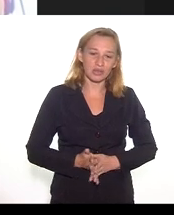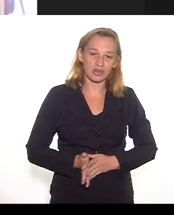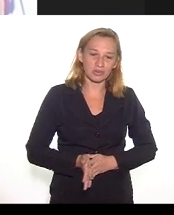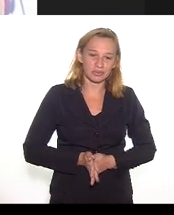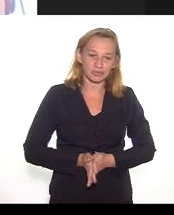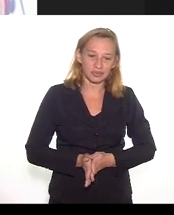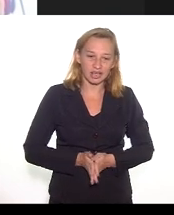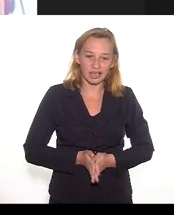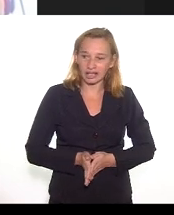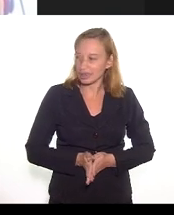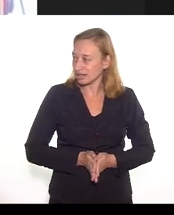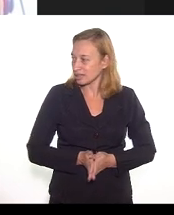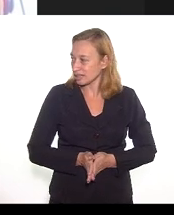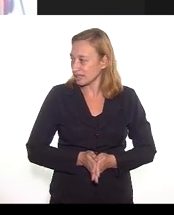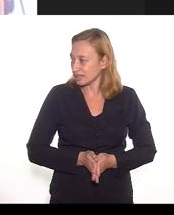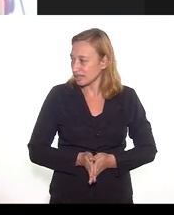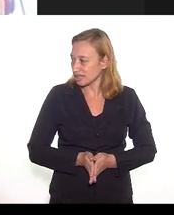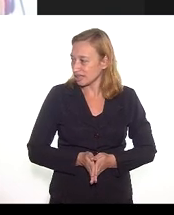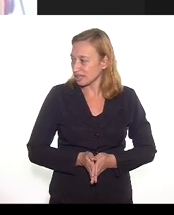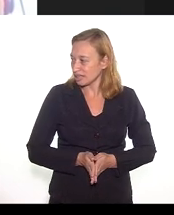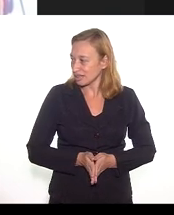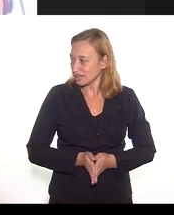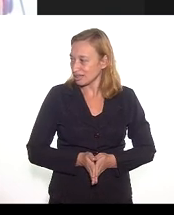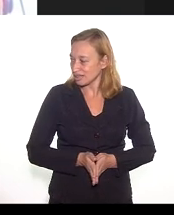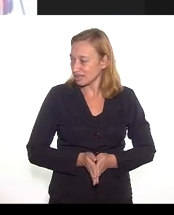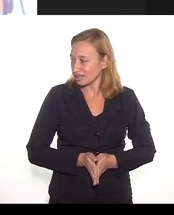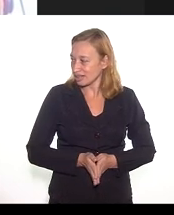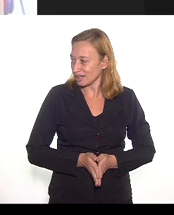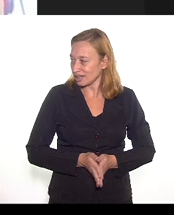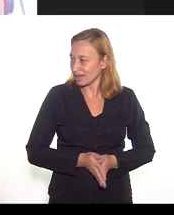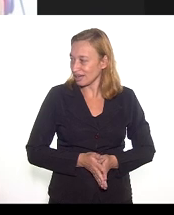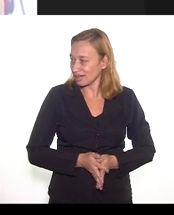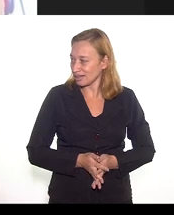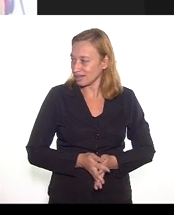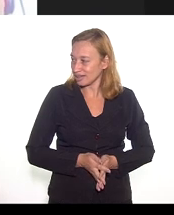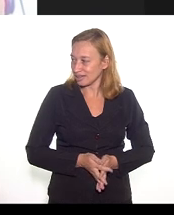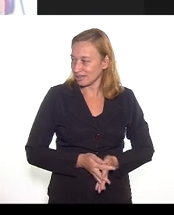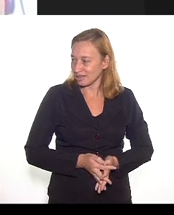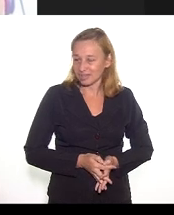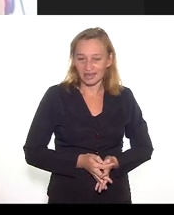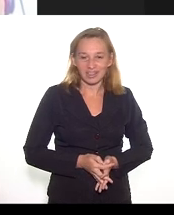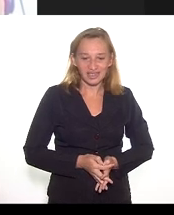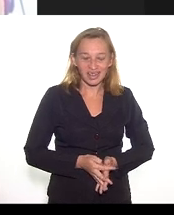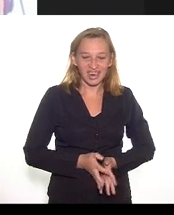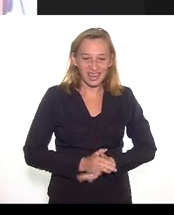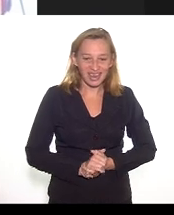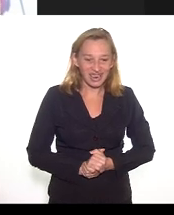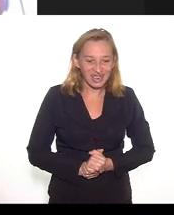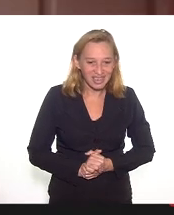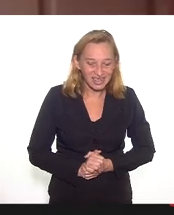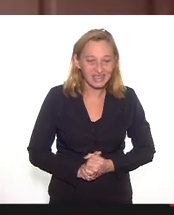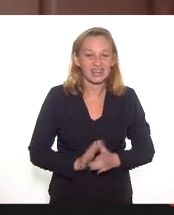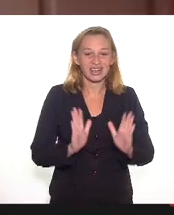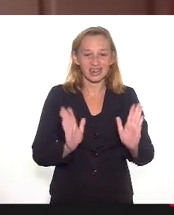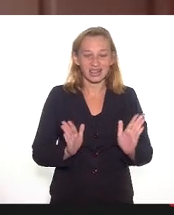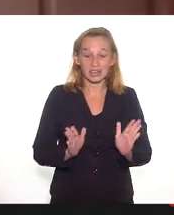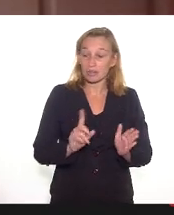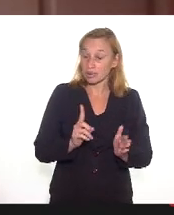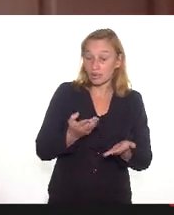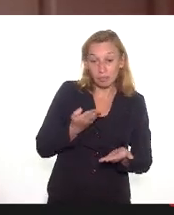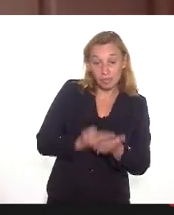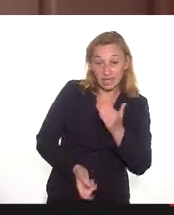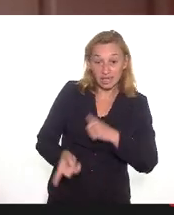Estou vendo o José aqui, vamos ver na outra pagininha. Então, eu já vou passar para a gente não perder